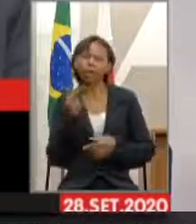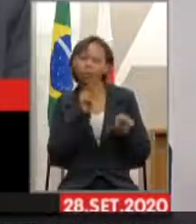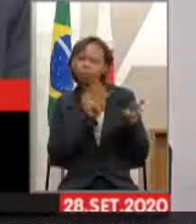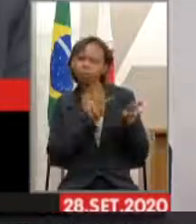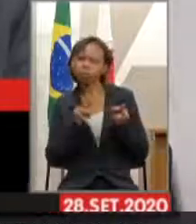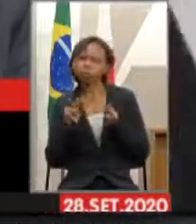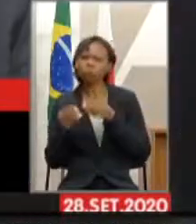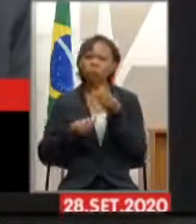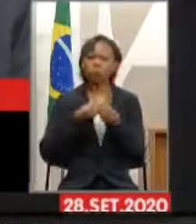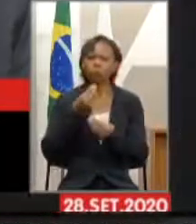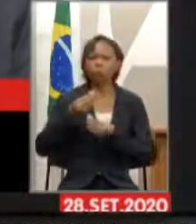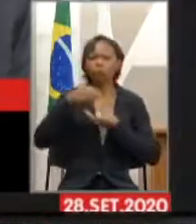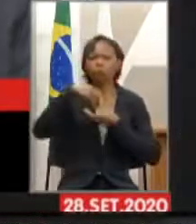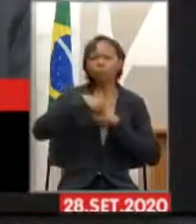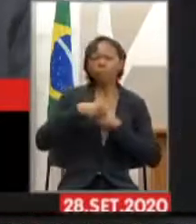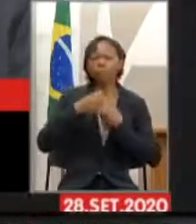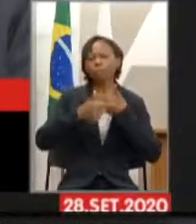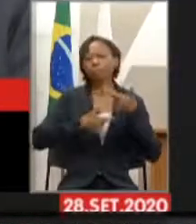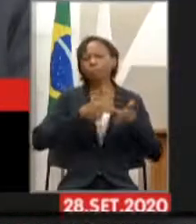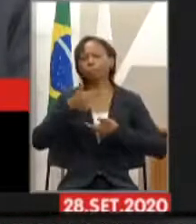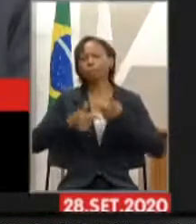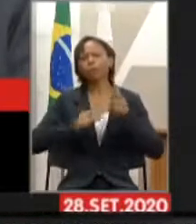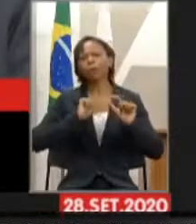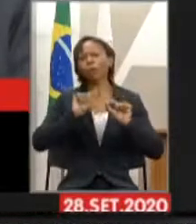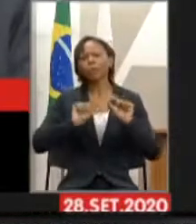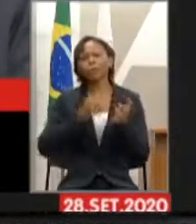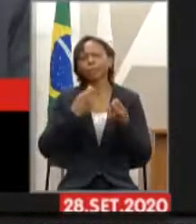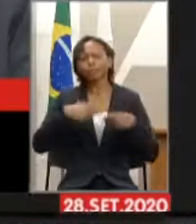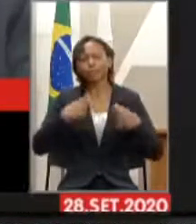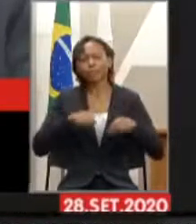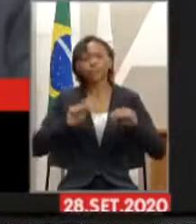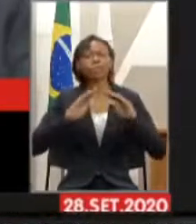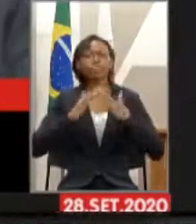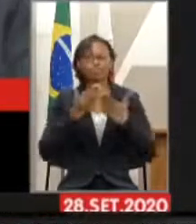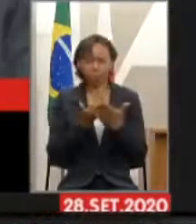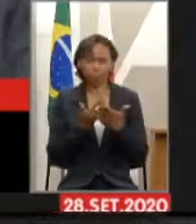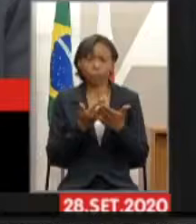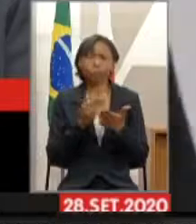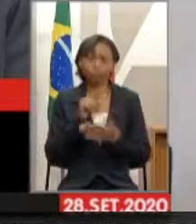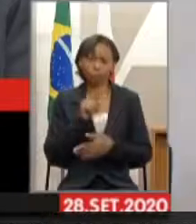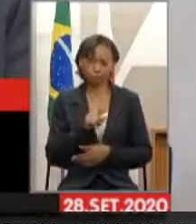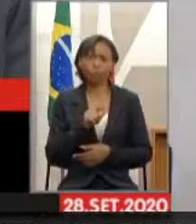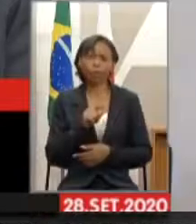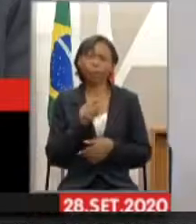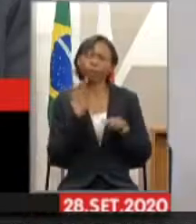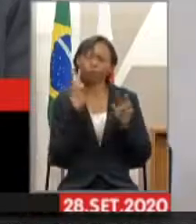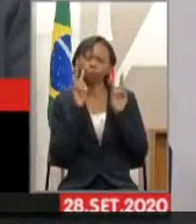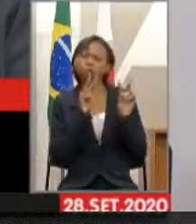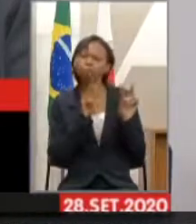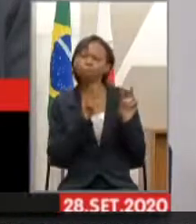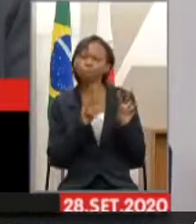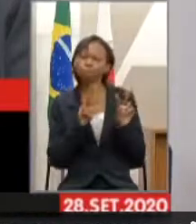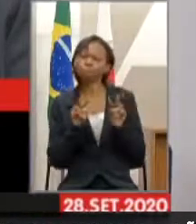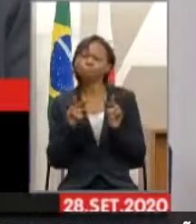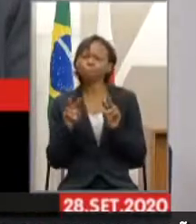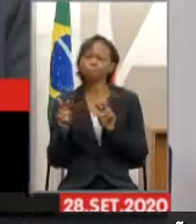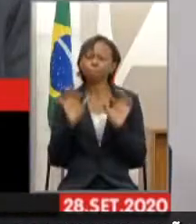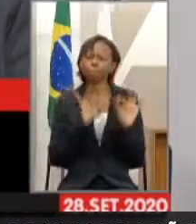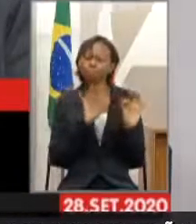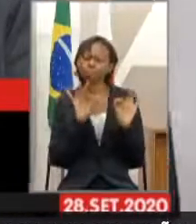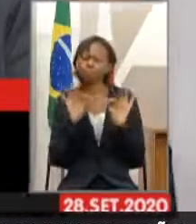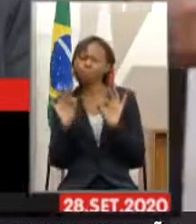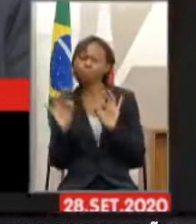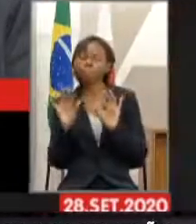lá é desenvolvido, as reais necessidades que a escola tem. e depois que essa nova